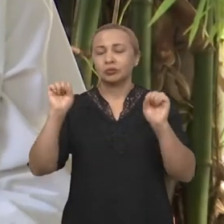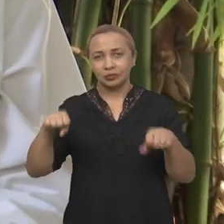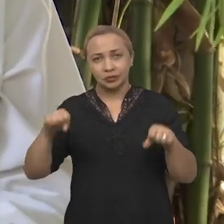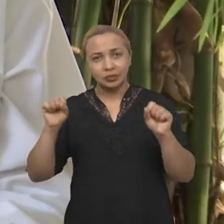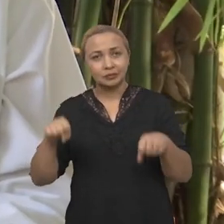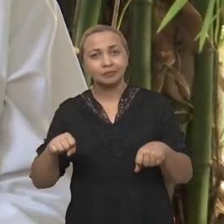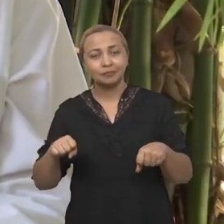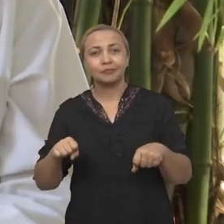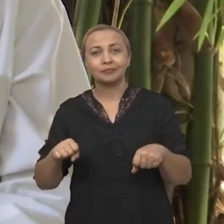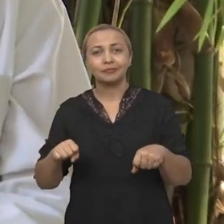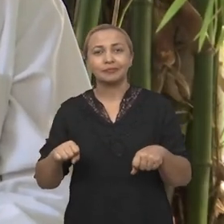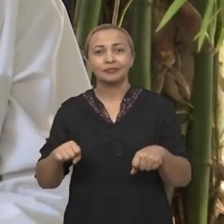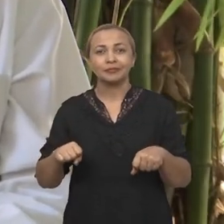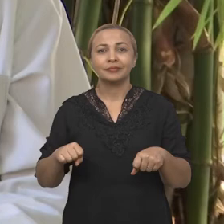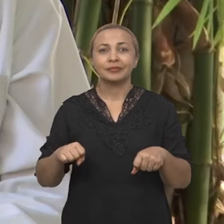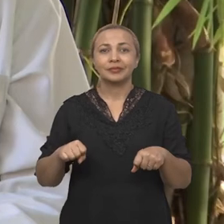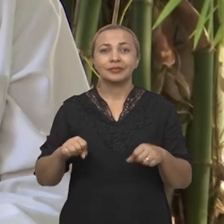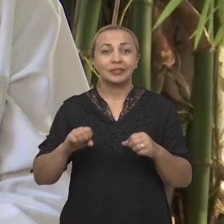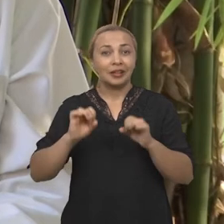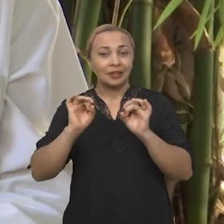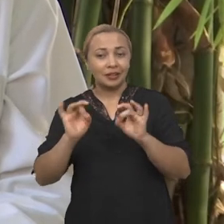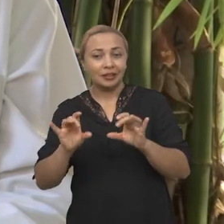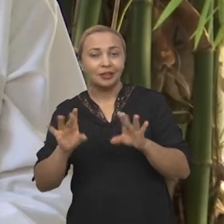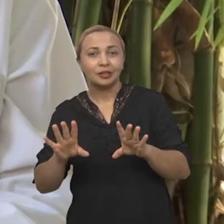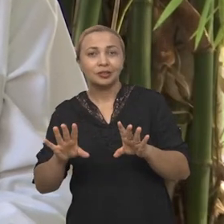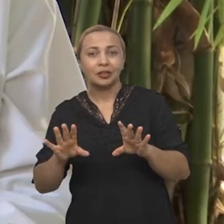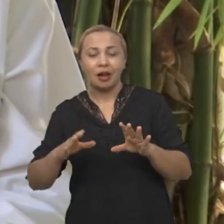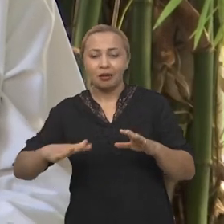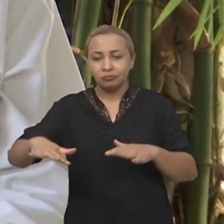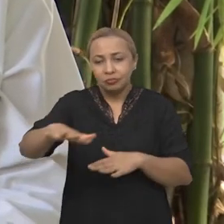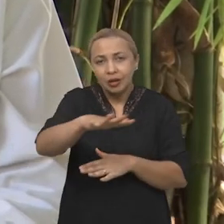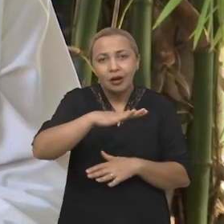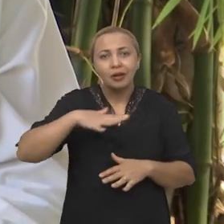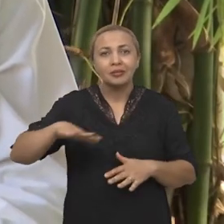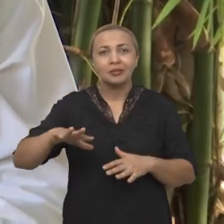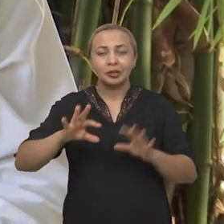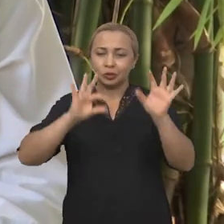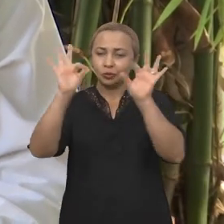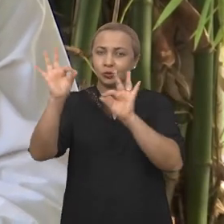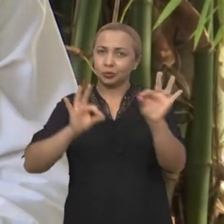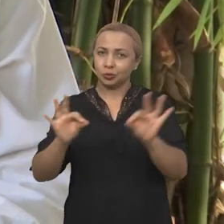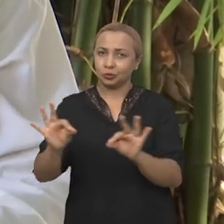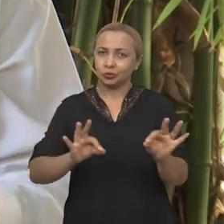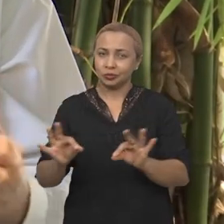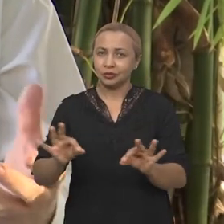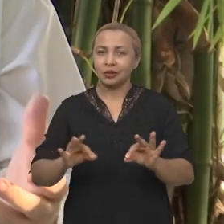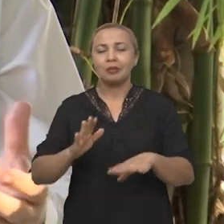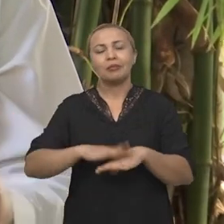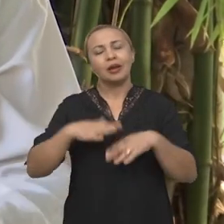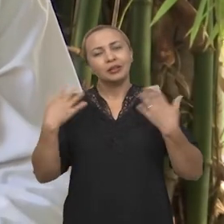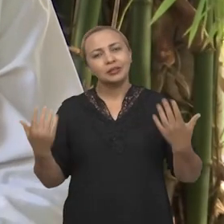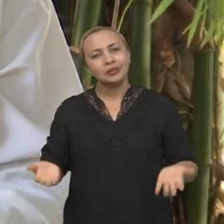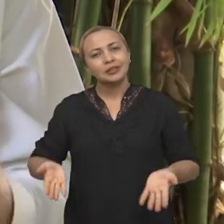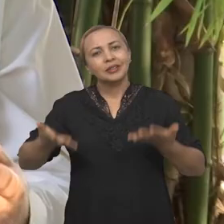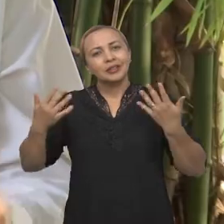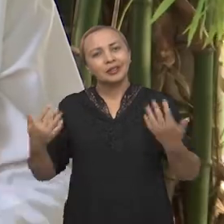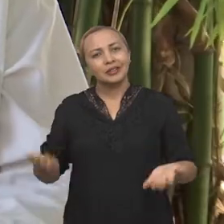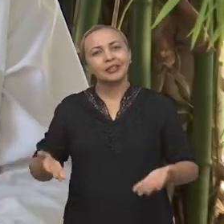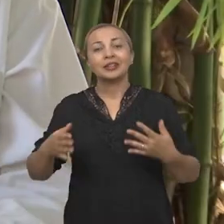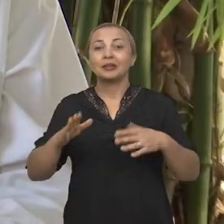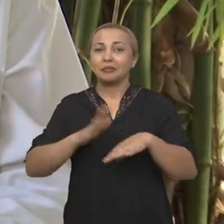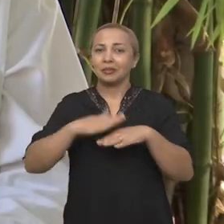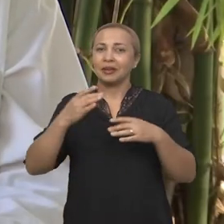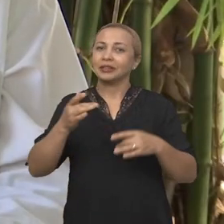sim, é possível, tornar o ambiente organizacional mais leve, mais